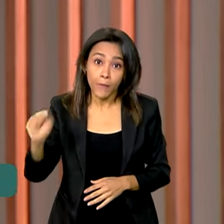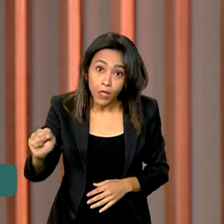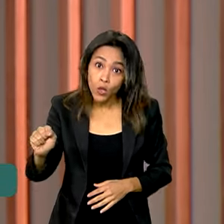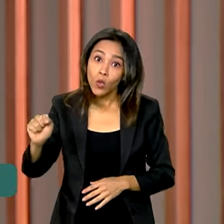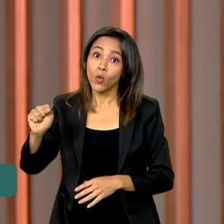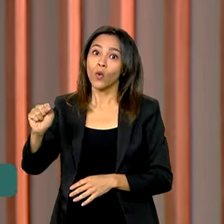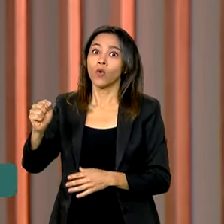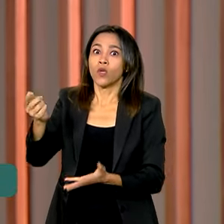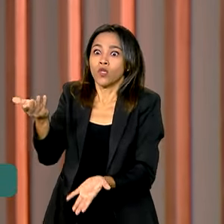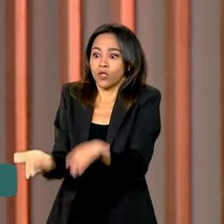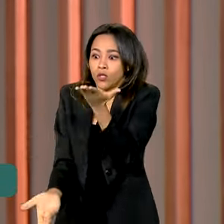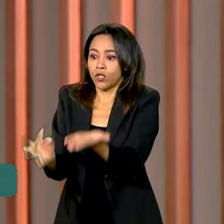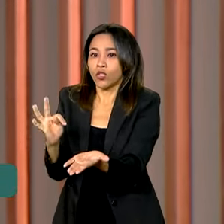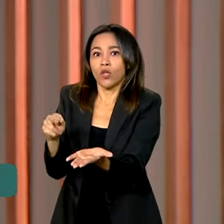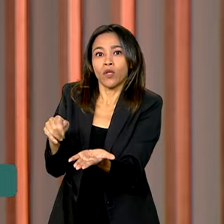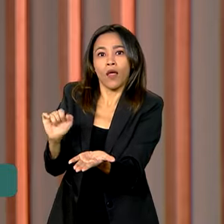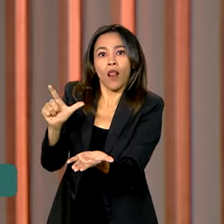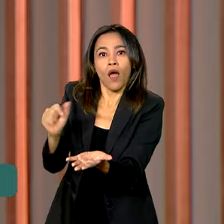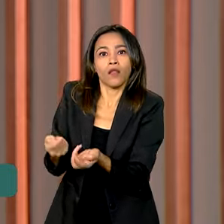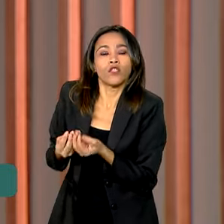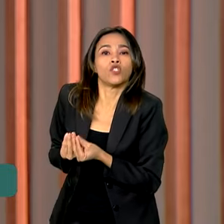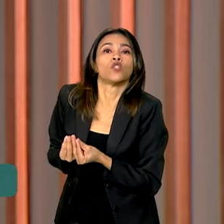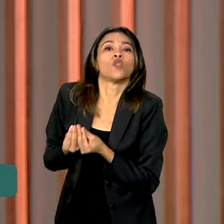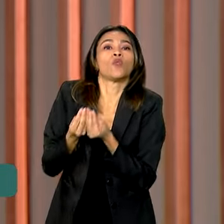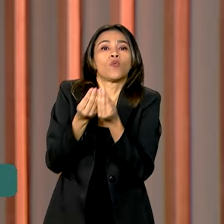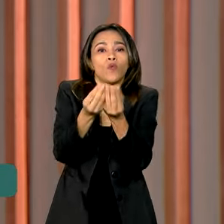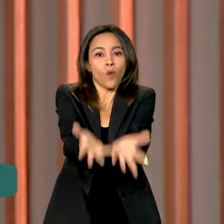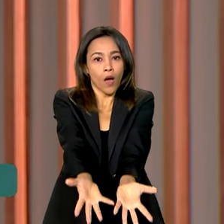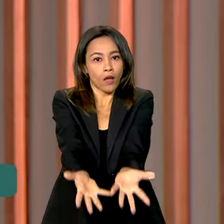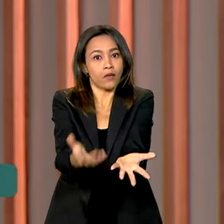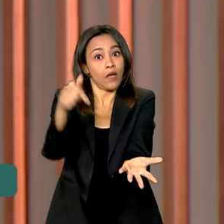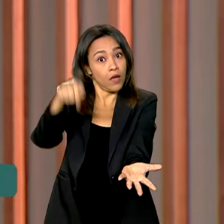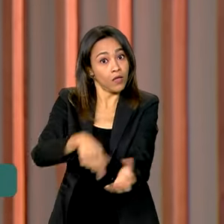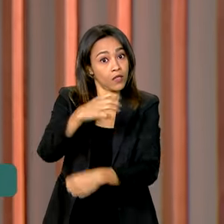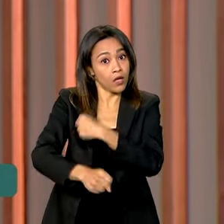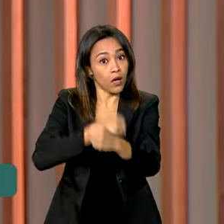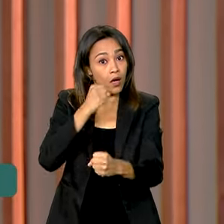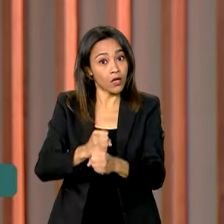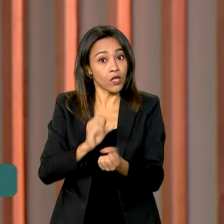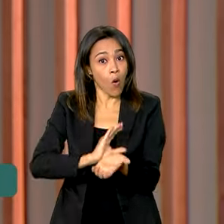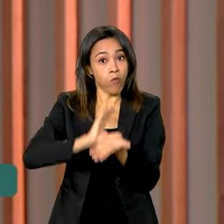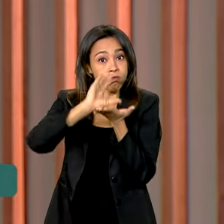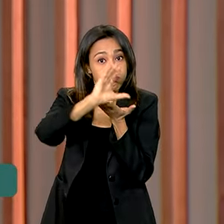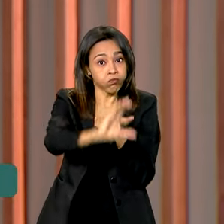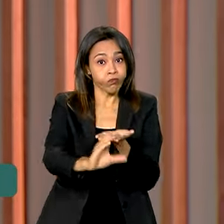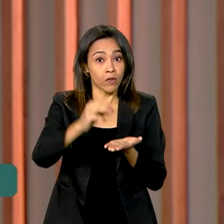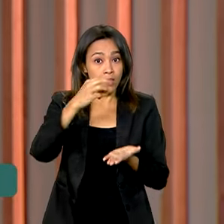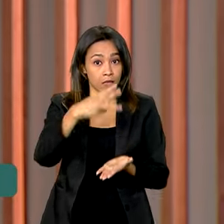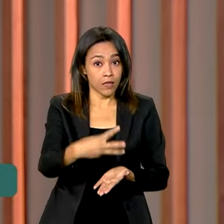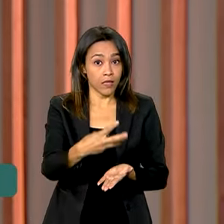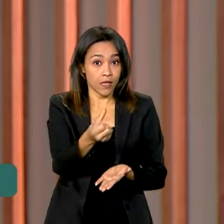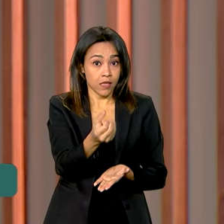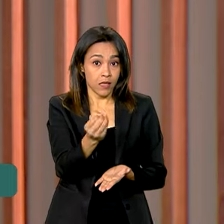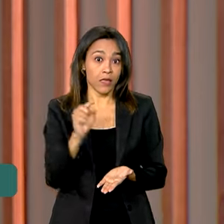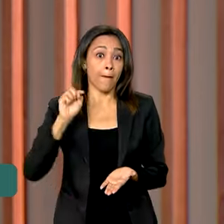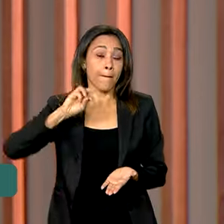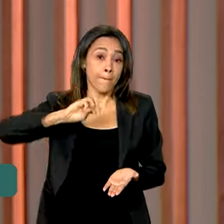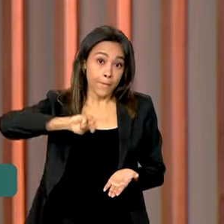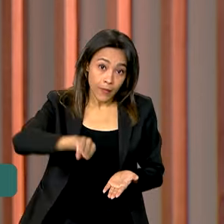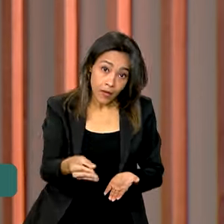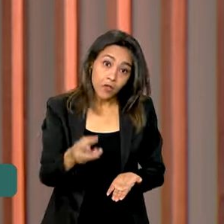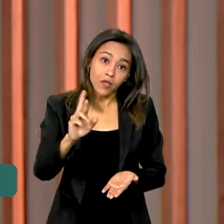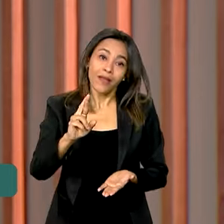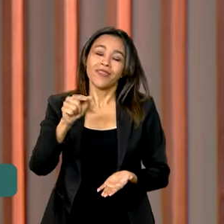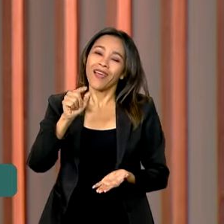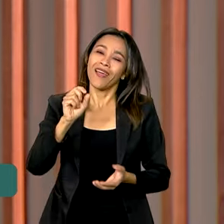produtos doados só neste ano. Um investimento de mais de 360 milhões de reais. É mais emprego e renda